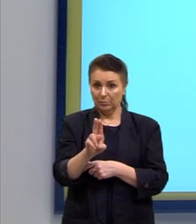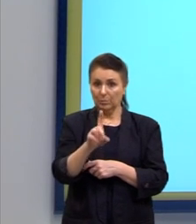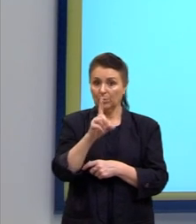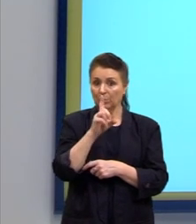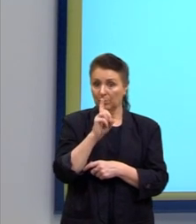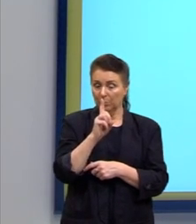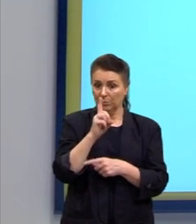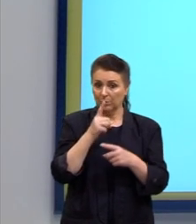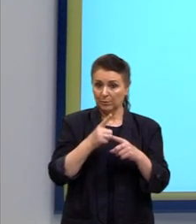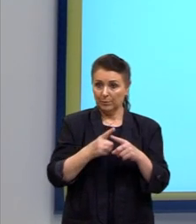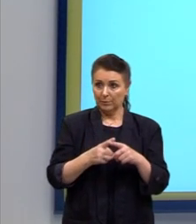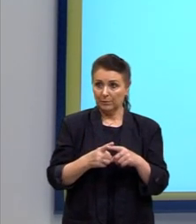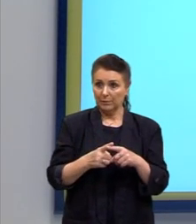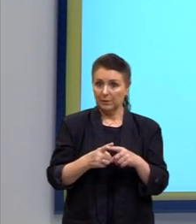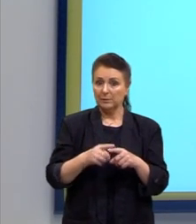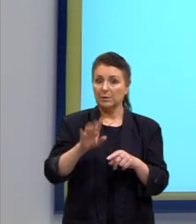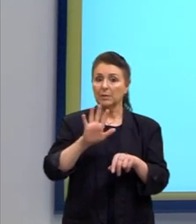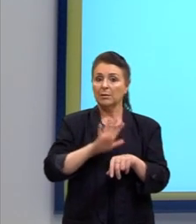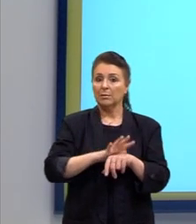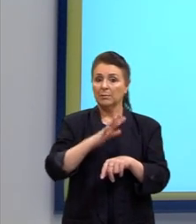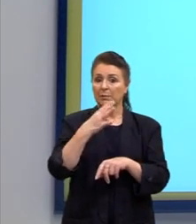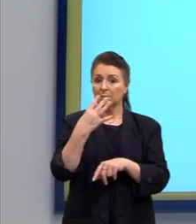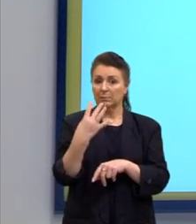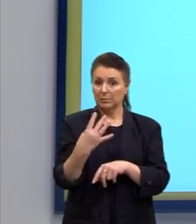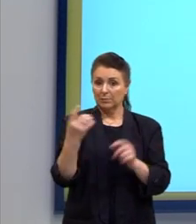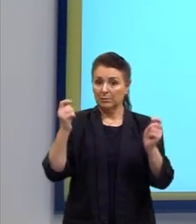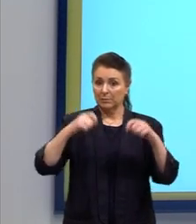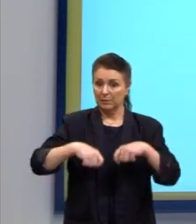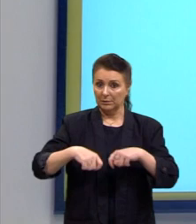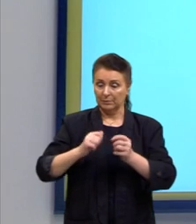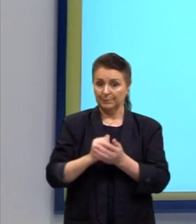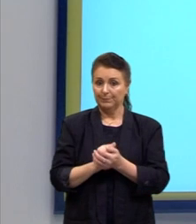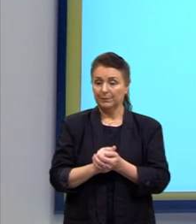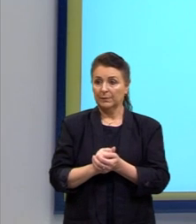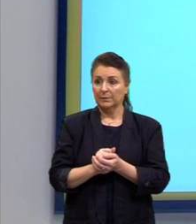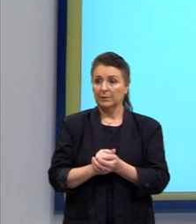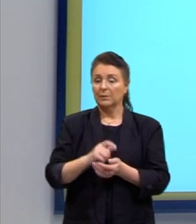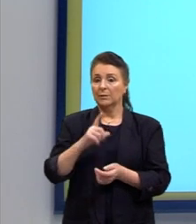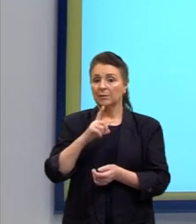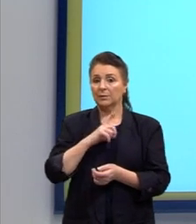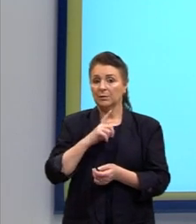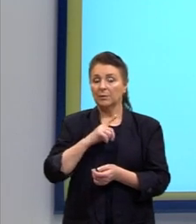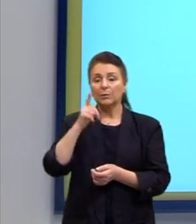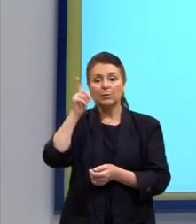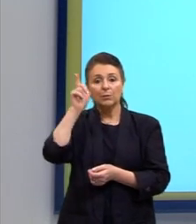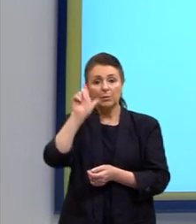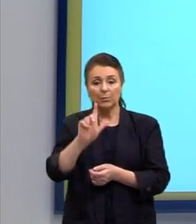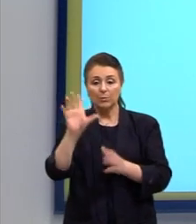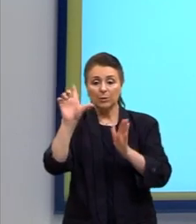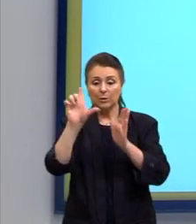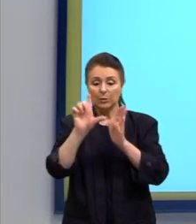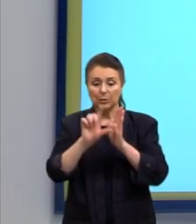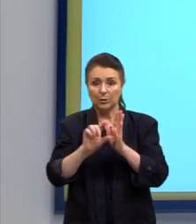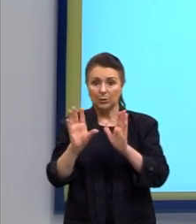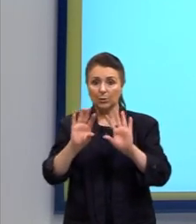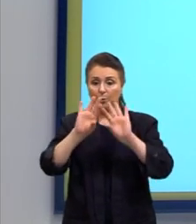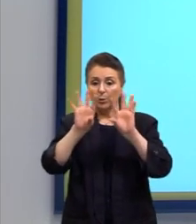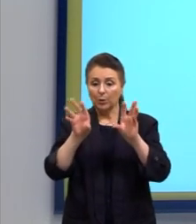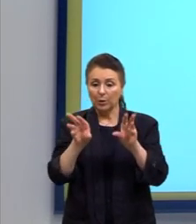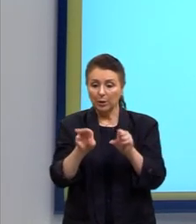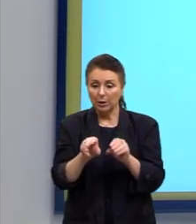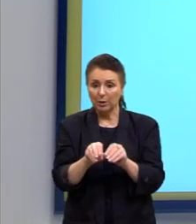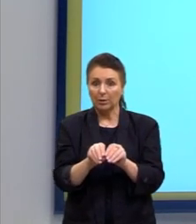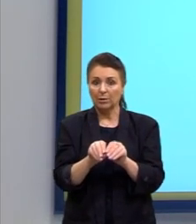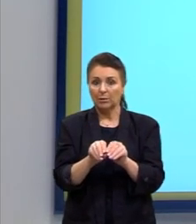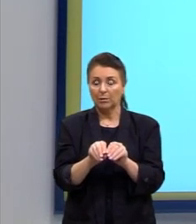posição e mais quatro possibilidades. Então, aqui nós conseguimos reduzir, né? Nós temos